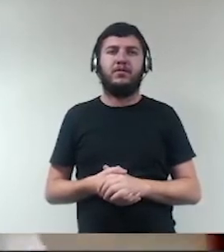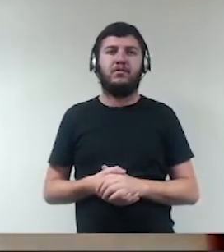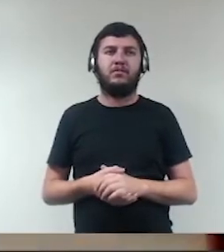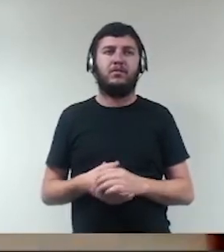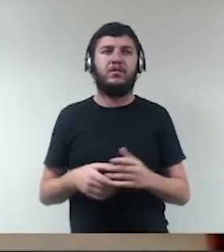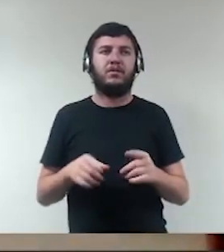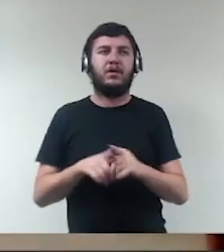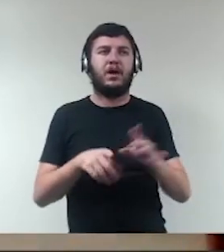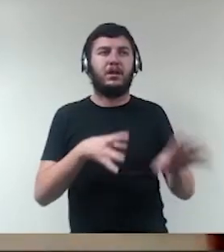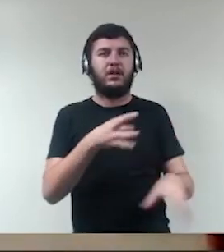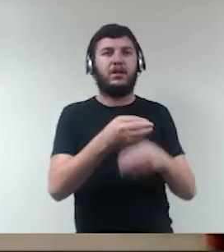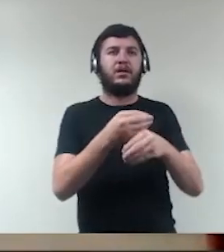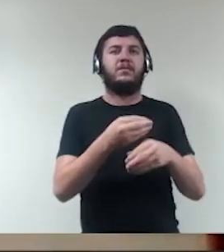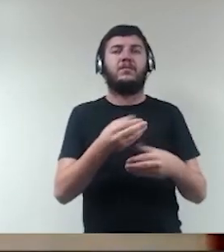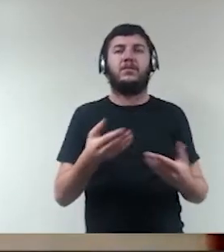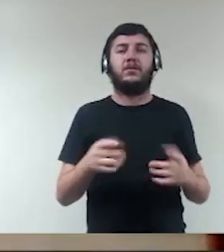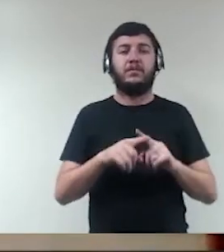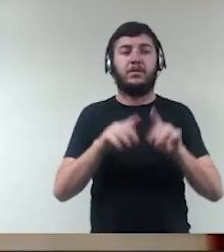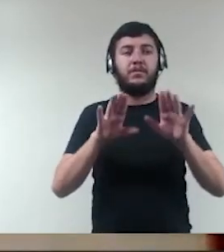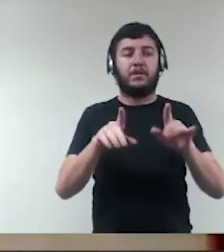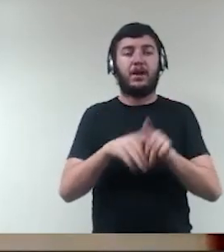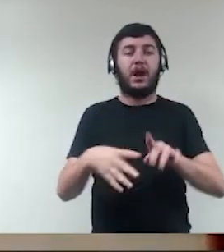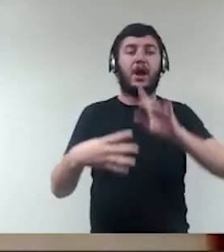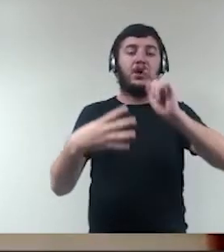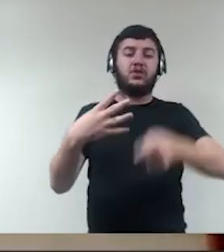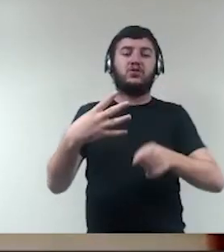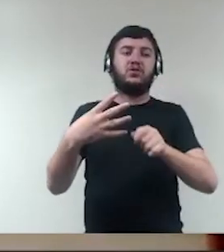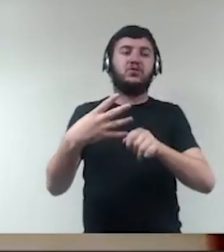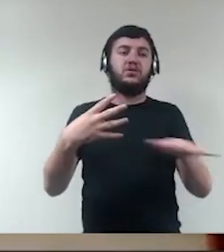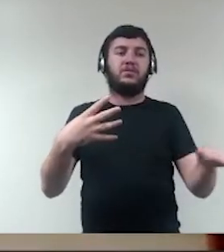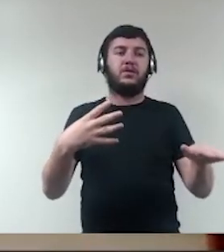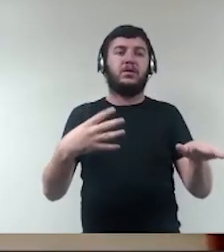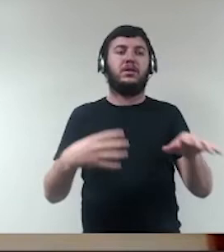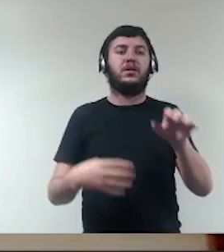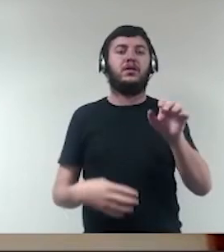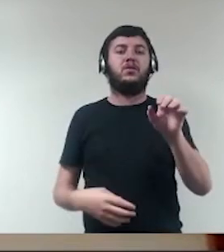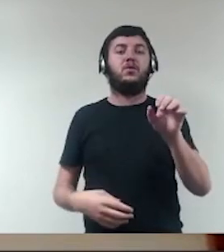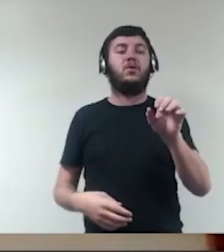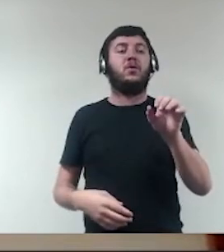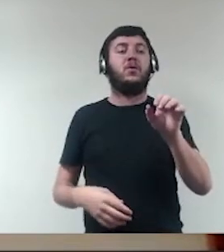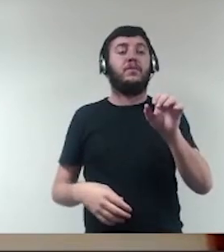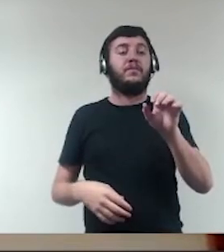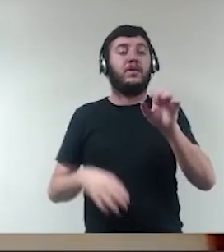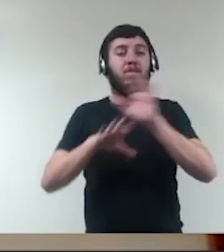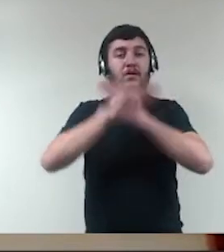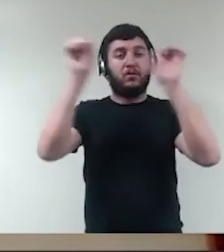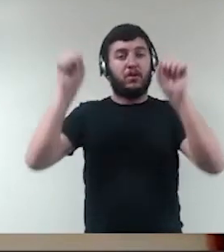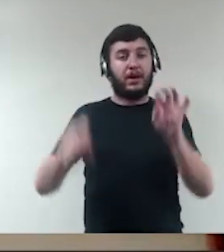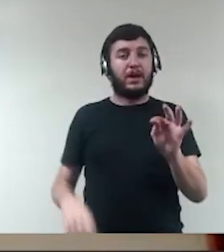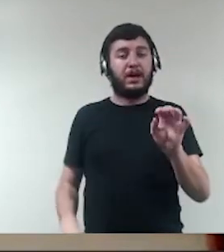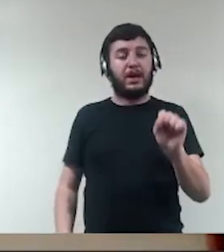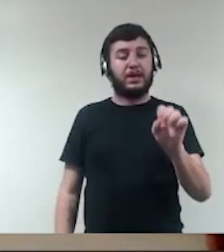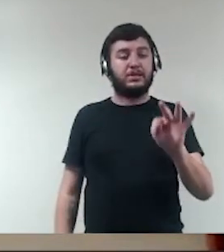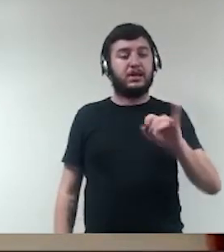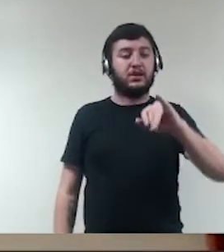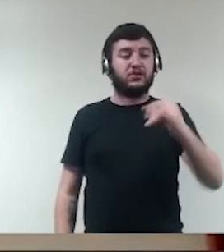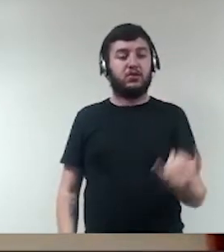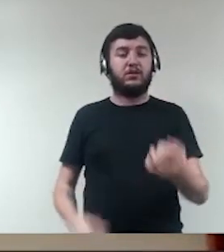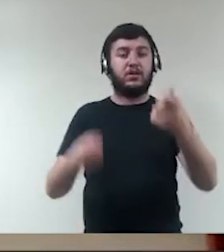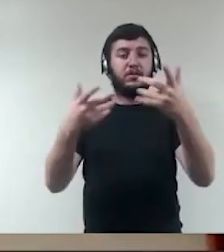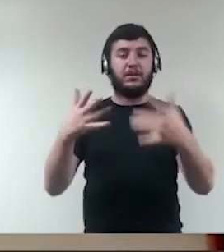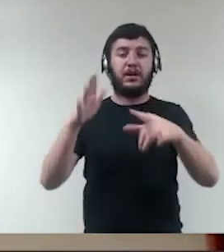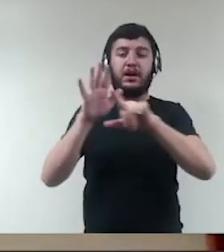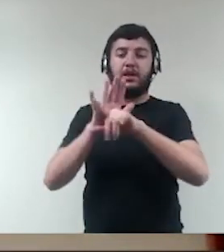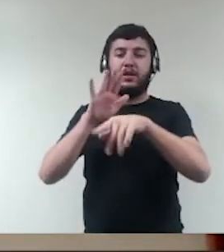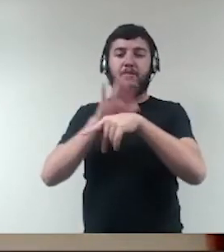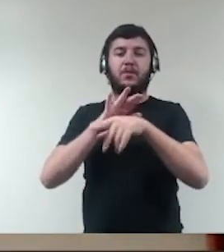atribuídos a eles a jurisprudência do STJ também caminhou nesse sentido dizendo que a lei de improbidade ela pune